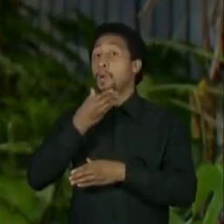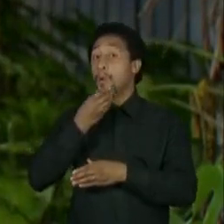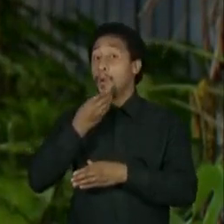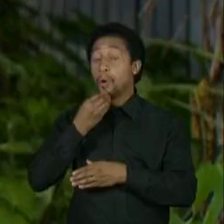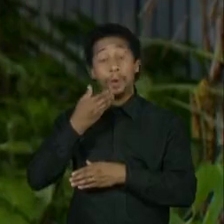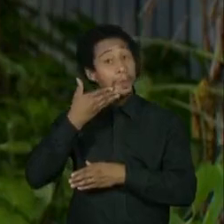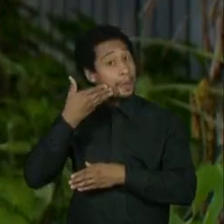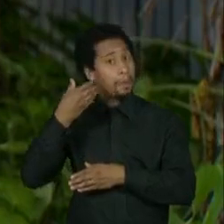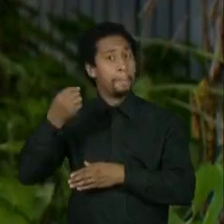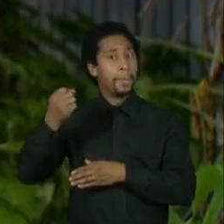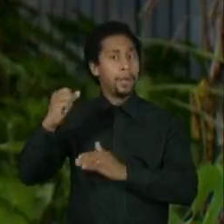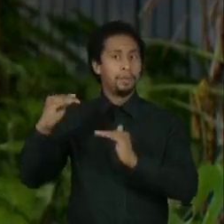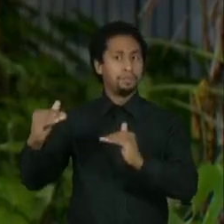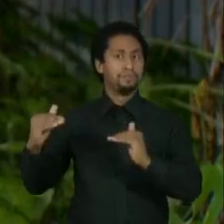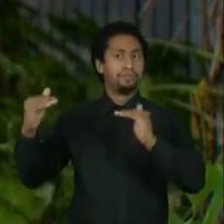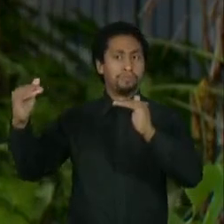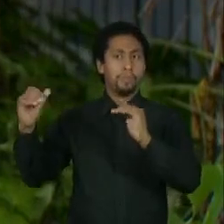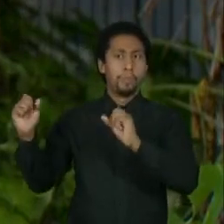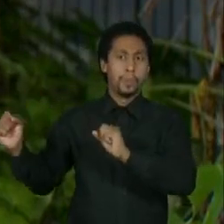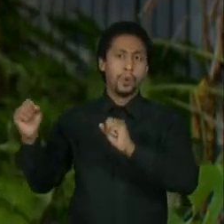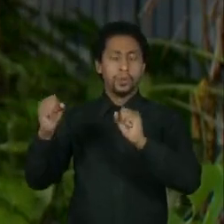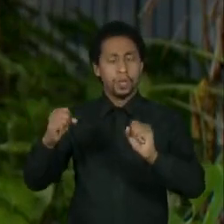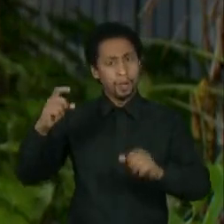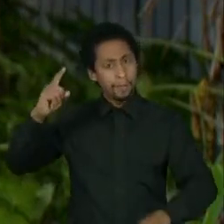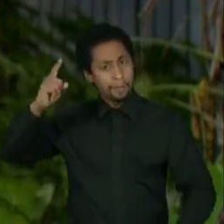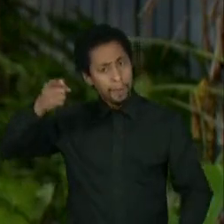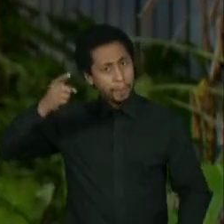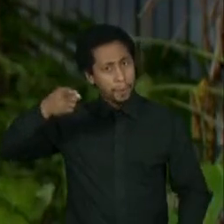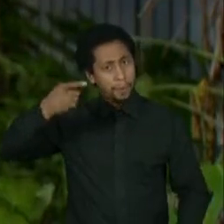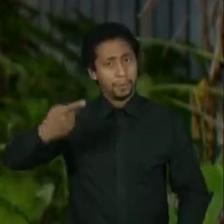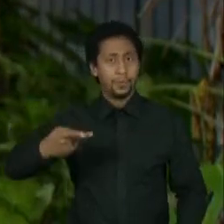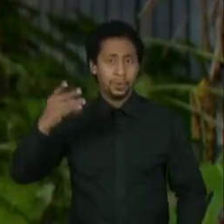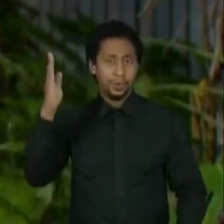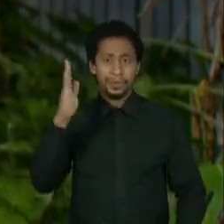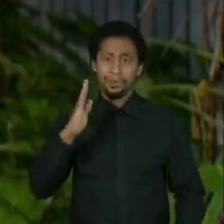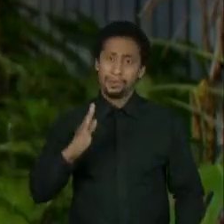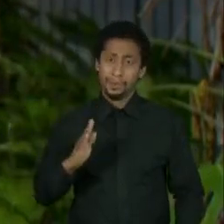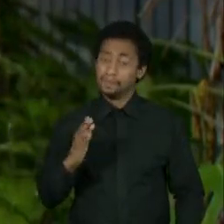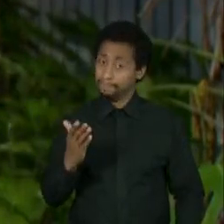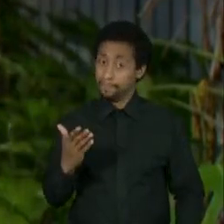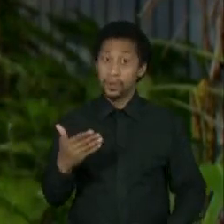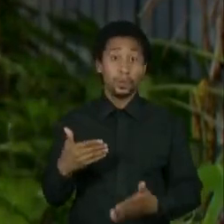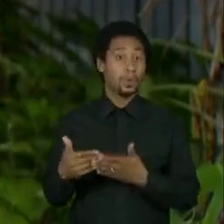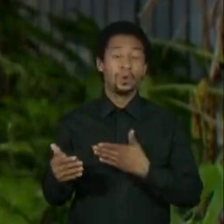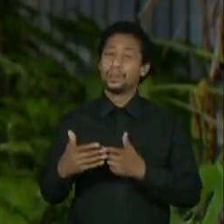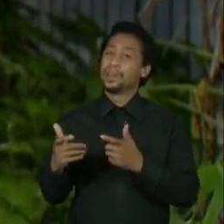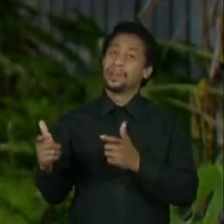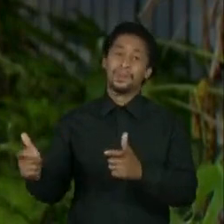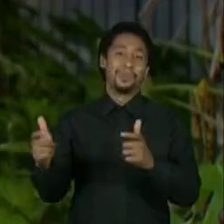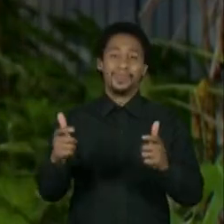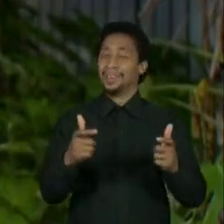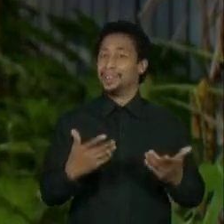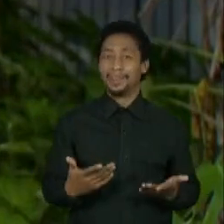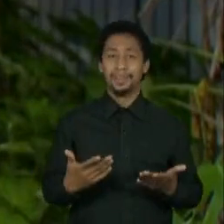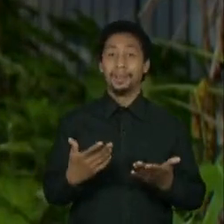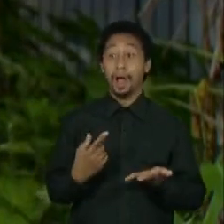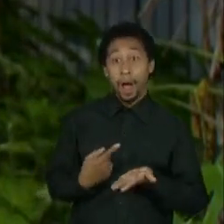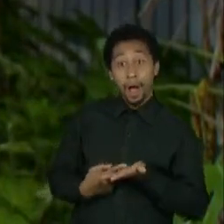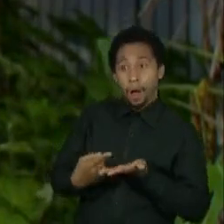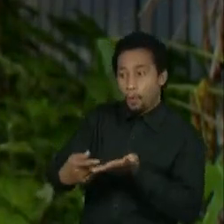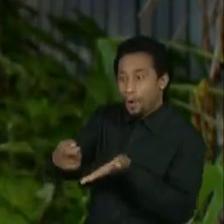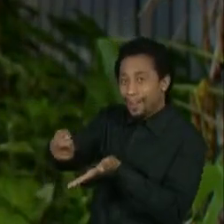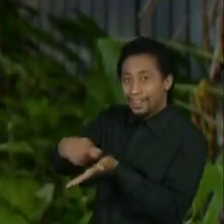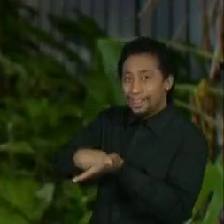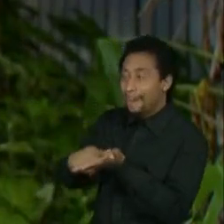de poder do país, em todo tipo de instituição. Não é um acordo, não é uma coisa combinada.